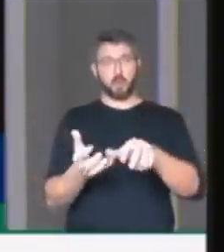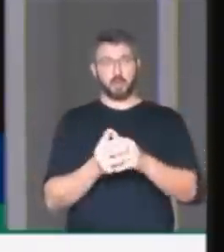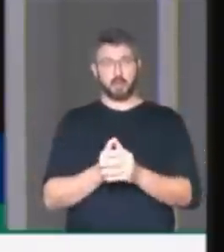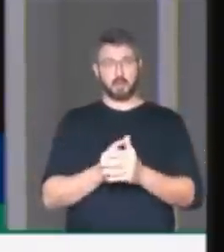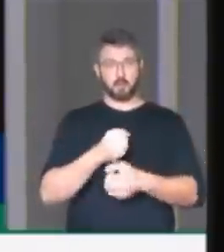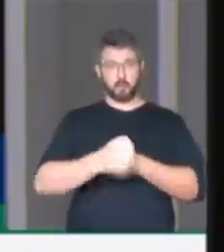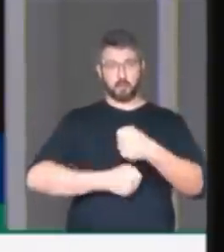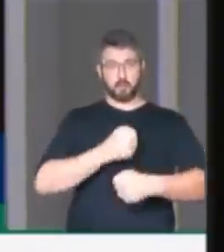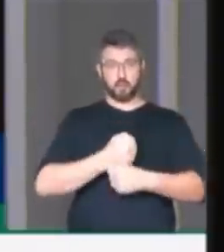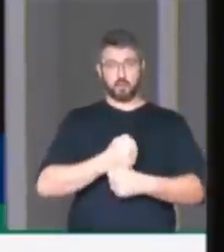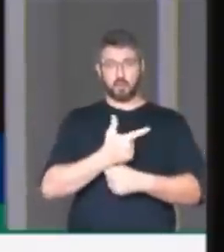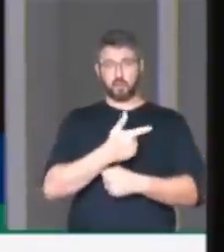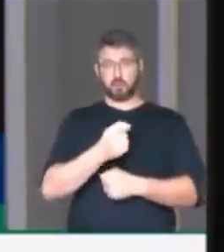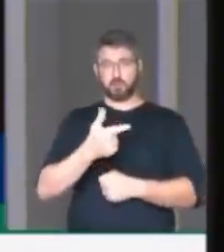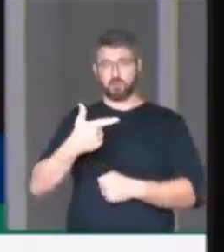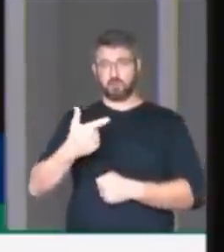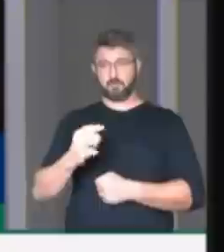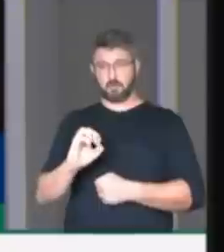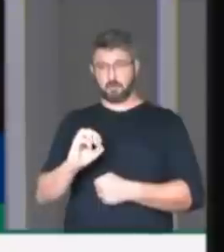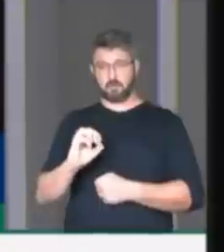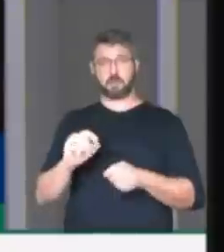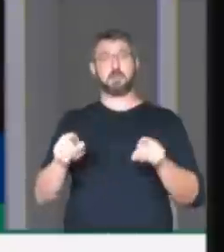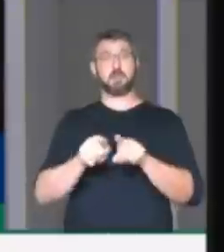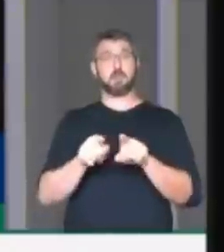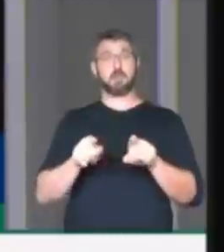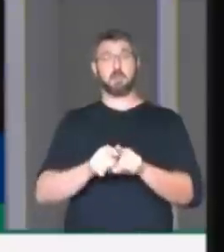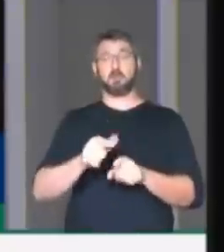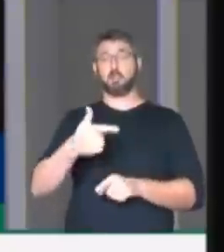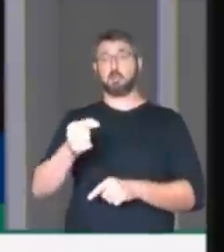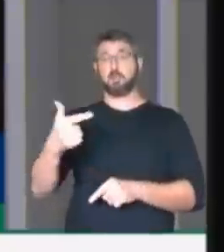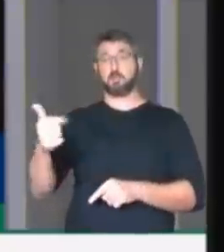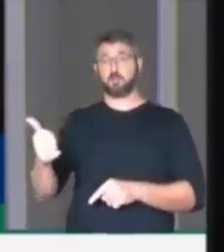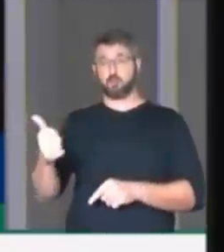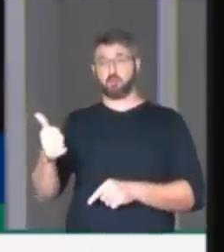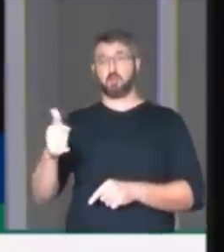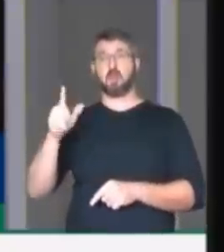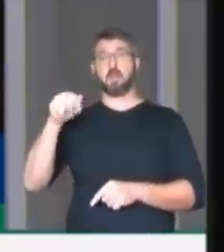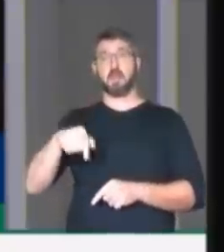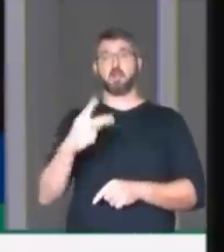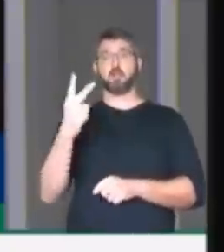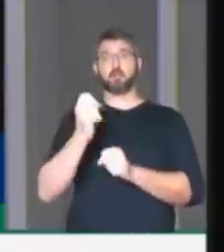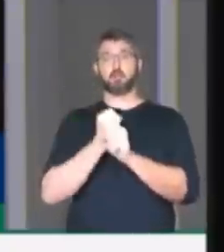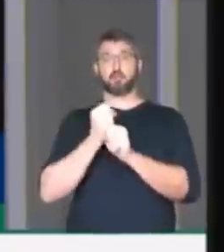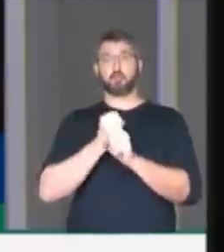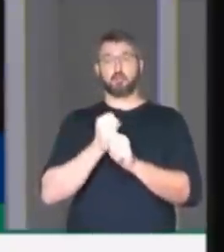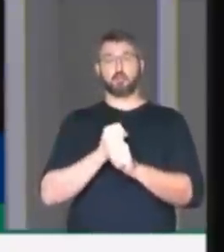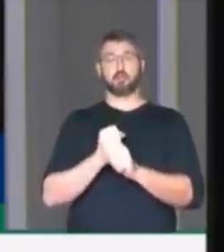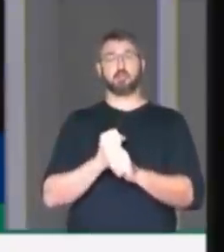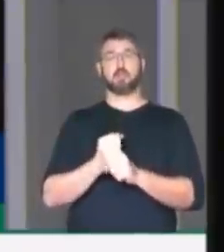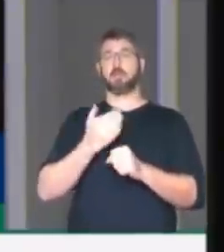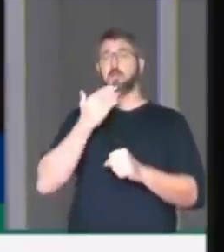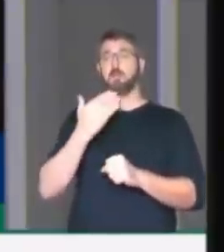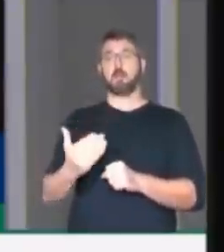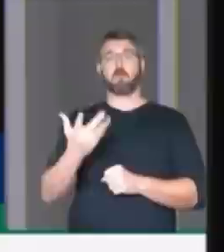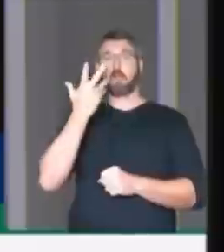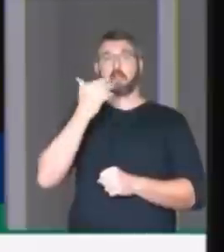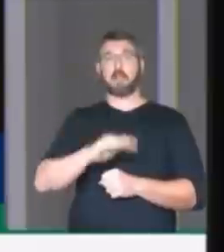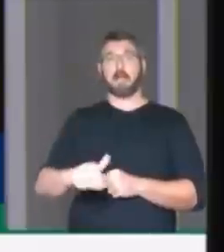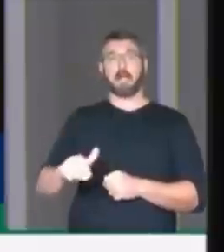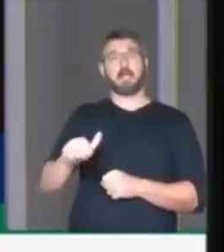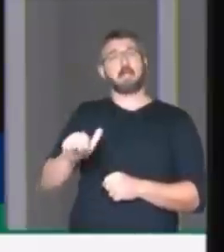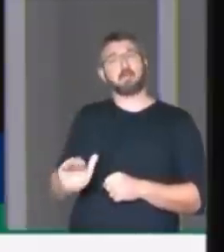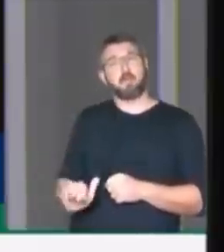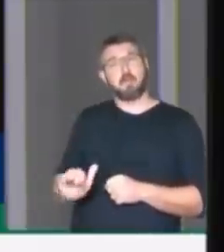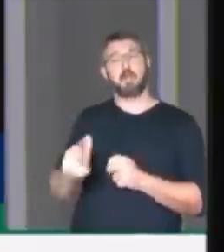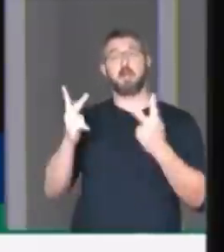2020 e 2021, estaremos no bienio da primeira infância, conforme lei sancionada em 2019,